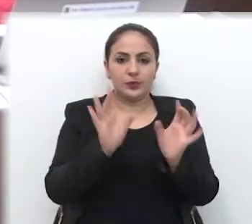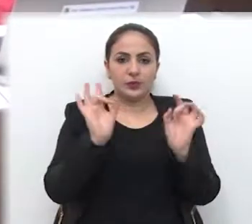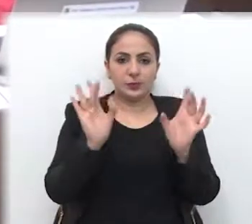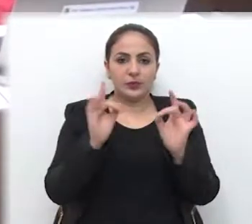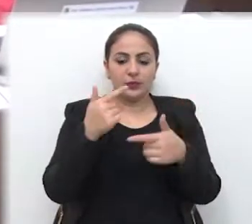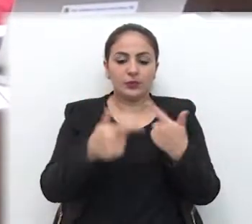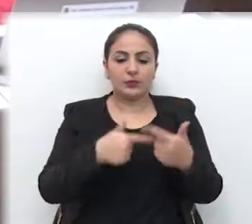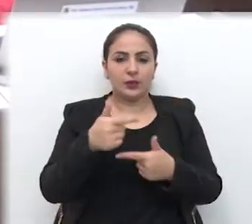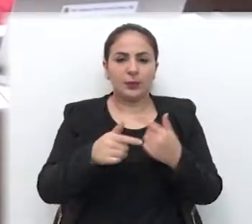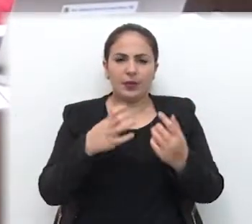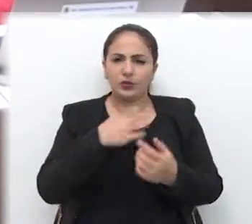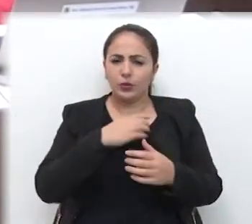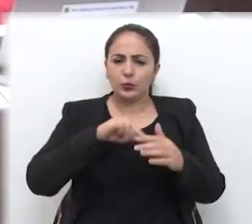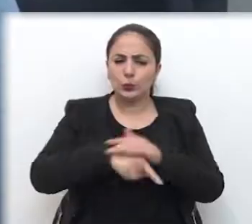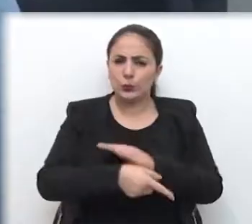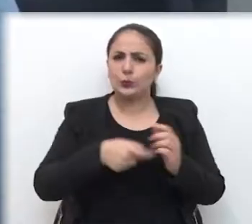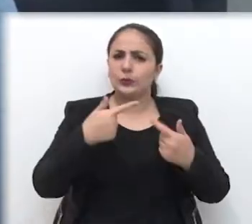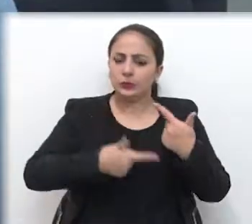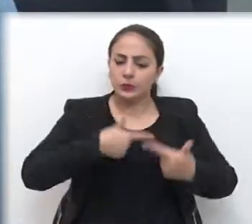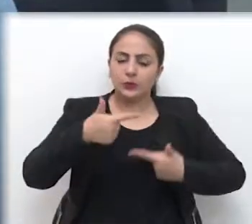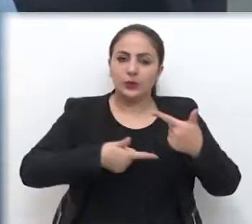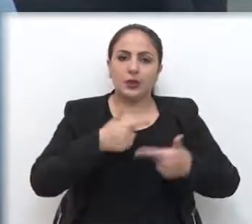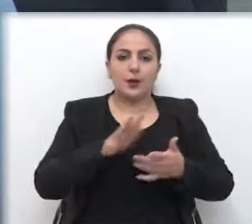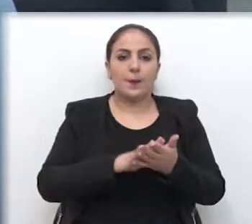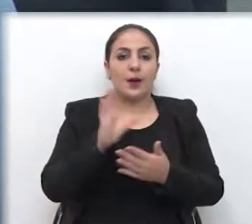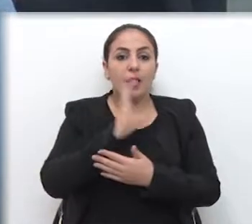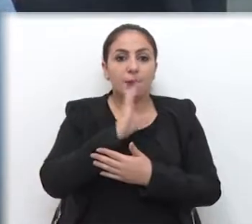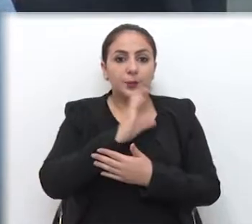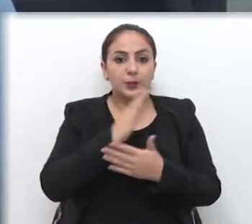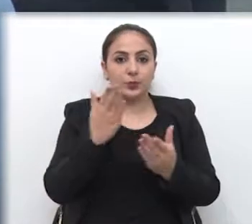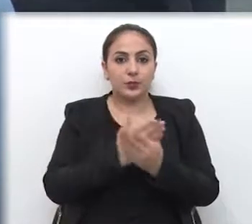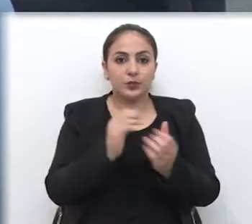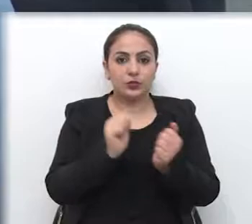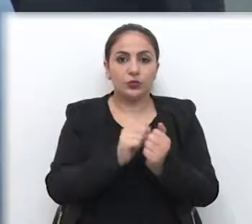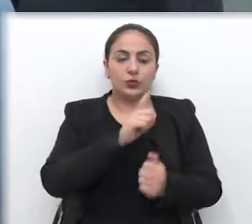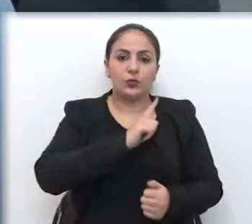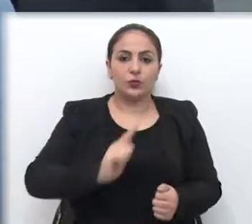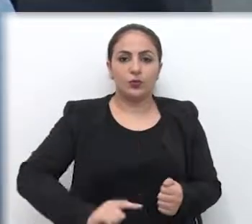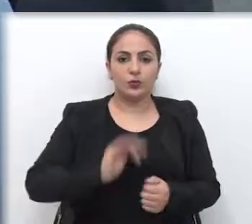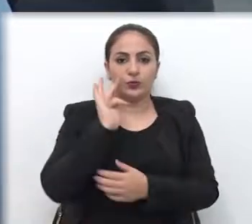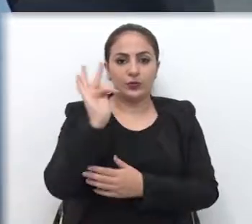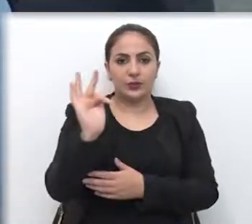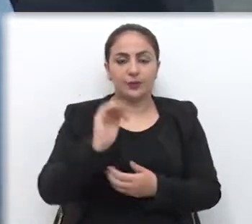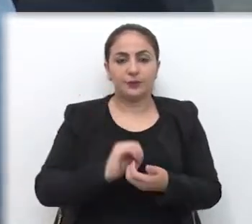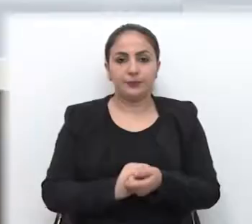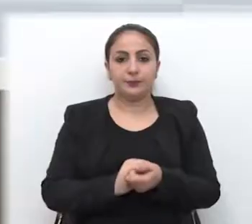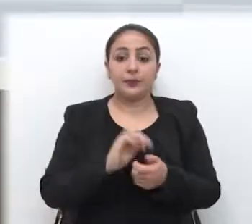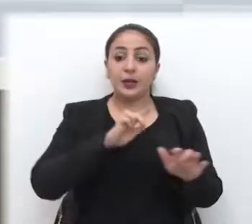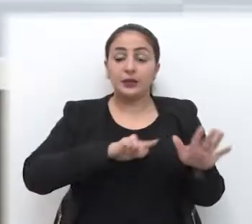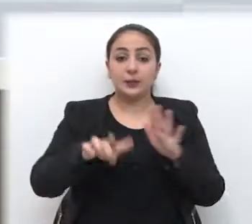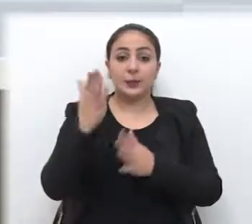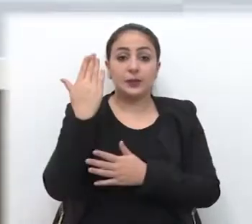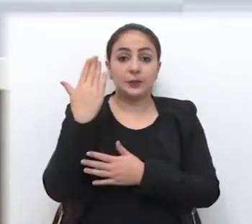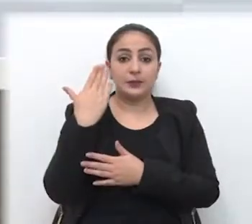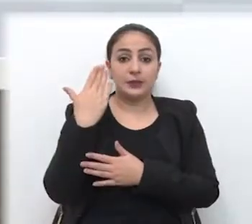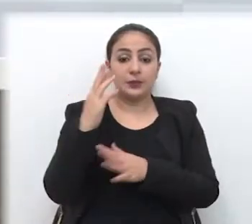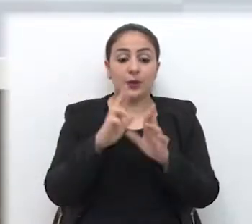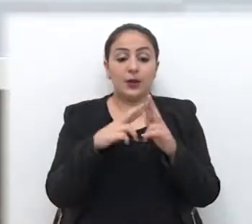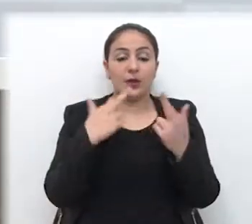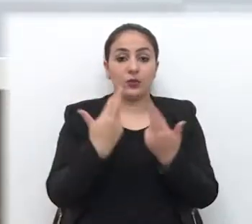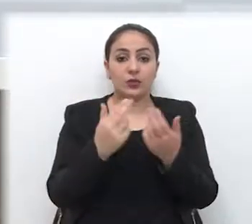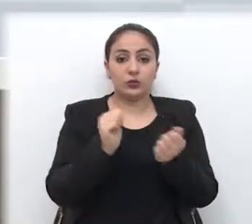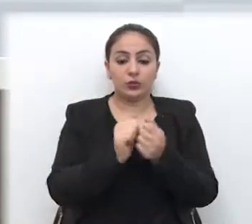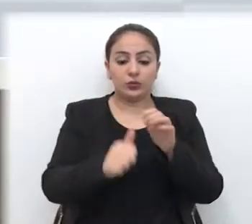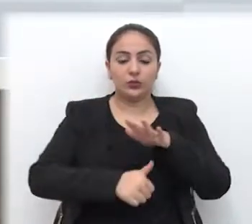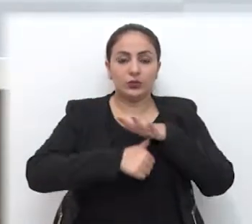comissão especial trabalha de forma intensa para agilizar o processo junto ao governo federal. Na semana passada,